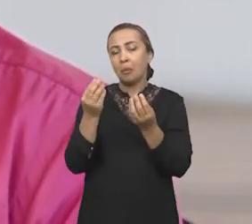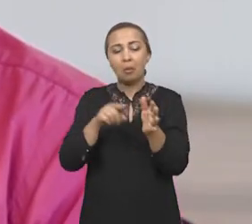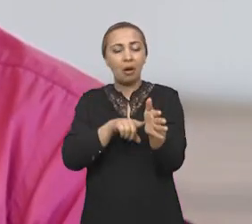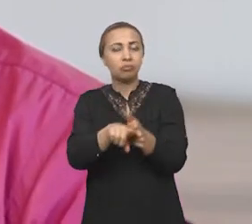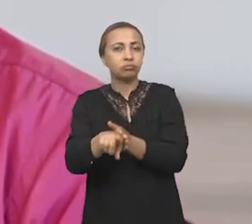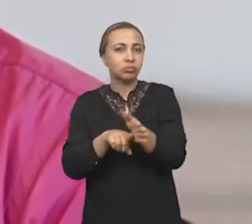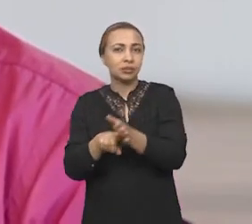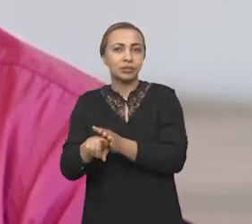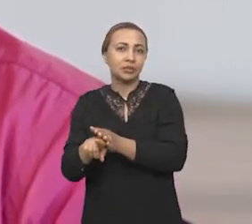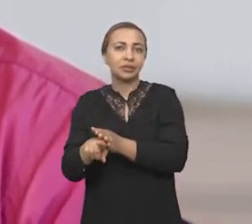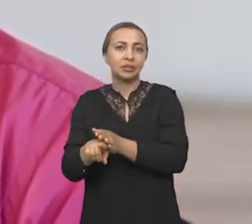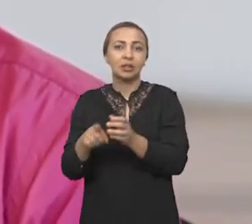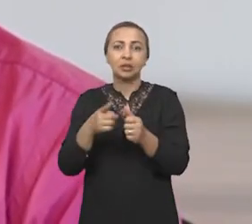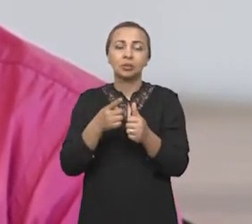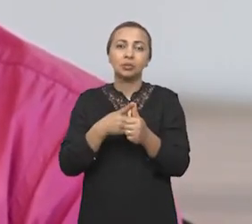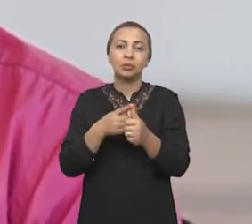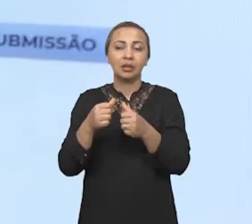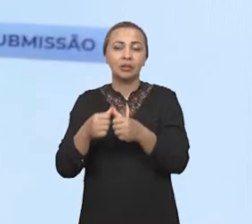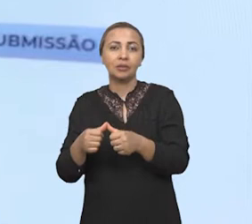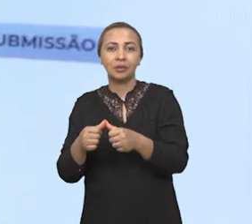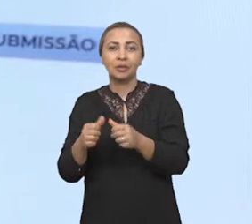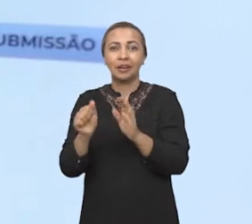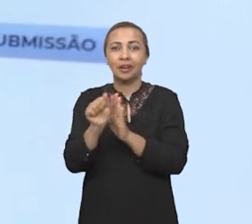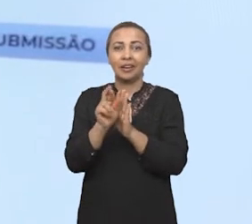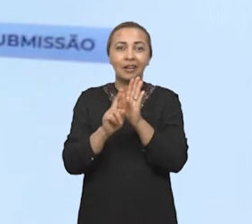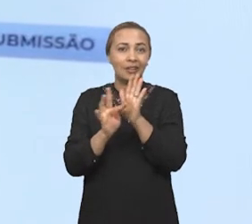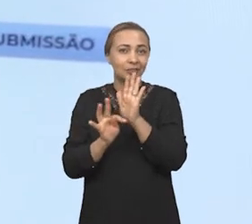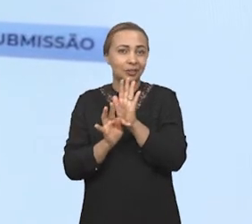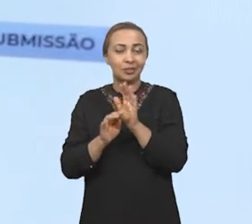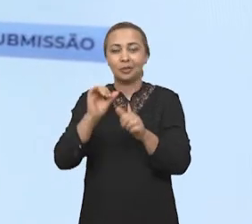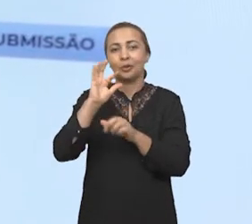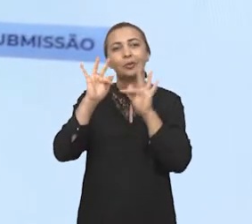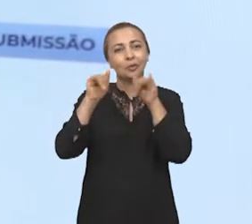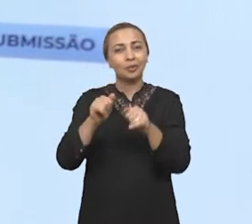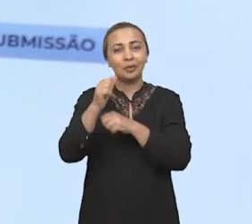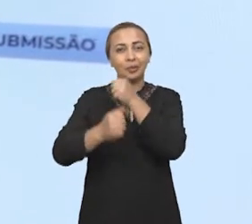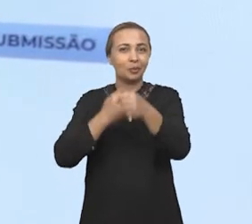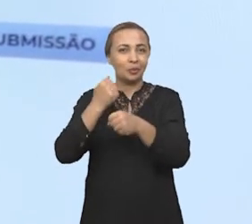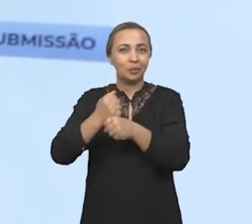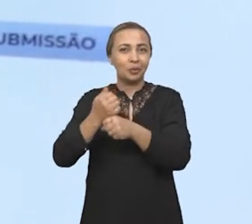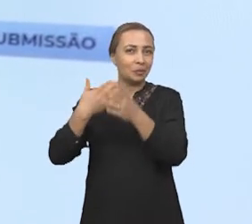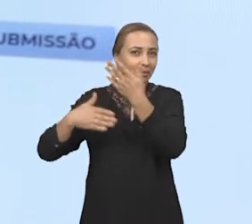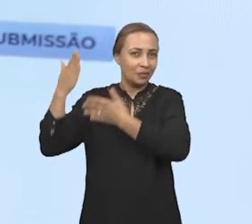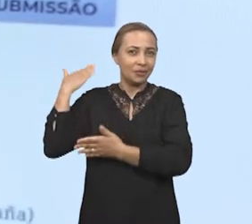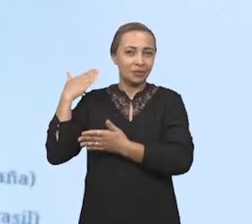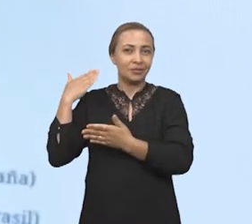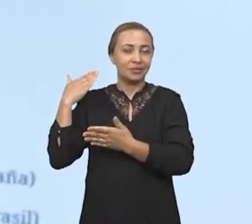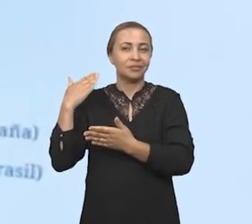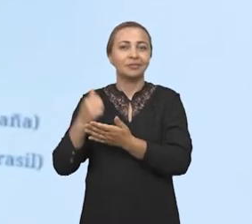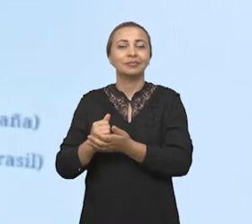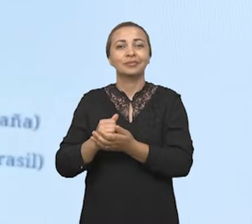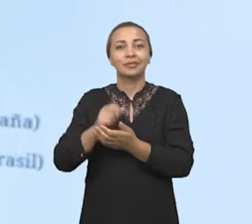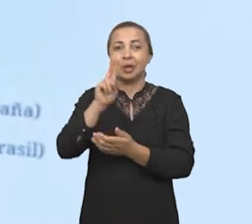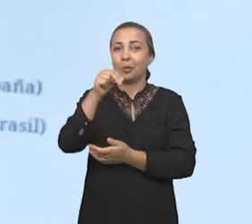dessas pesquisas foi a que veio a se tornar artigo no final do ano passado, sendo publicado na revista Resgate, da